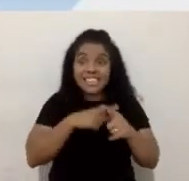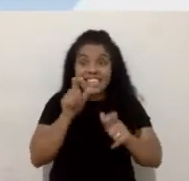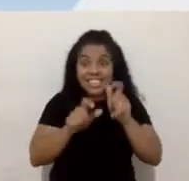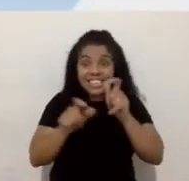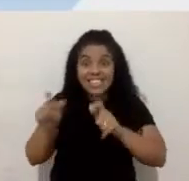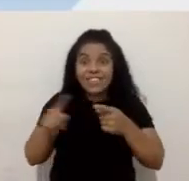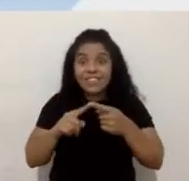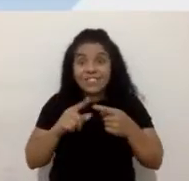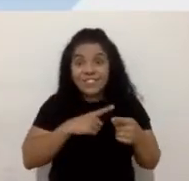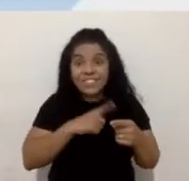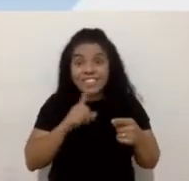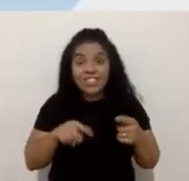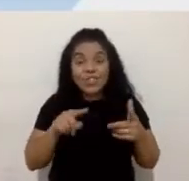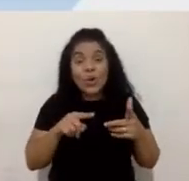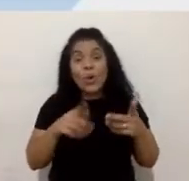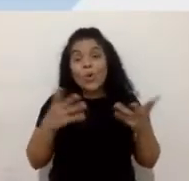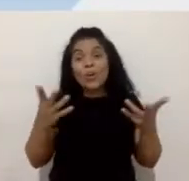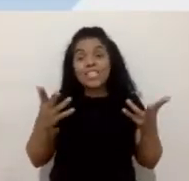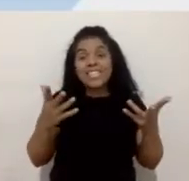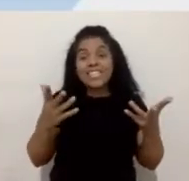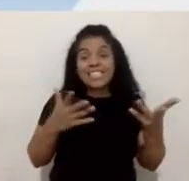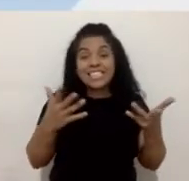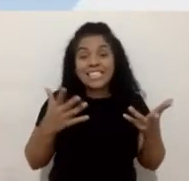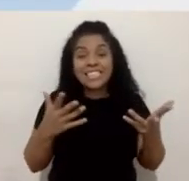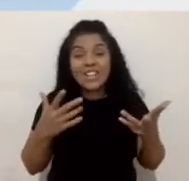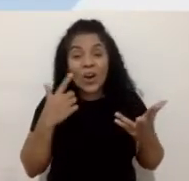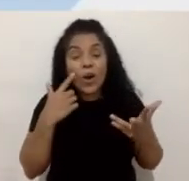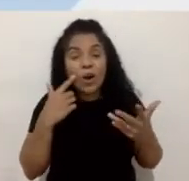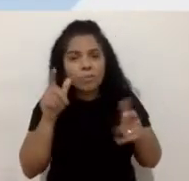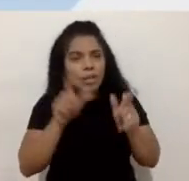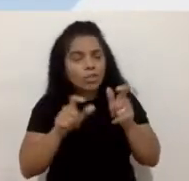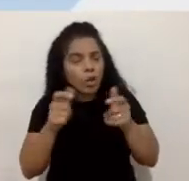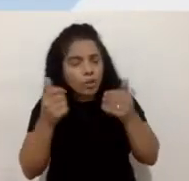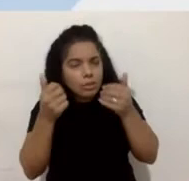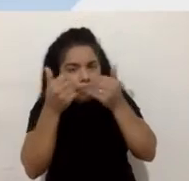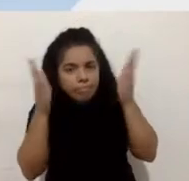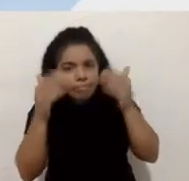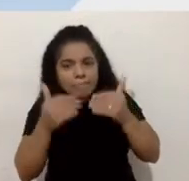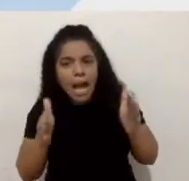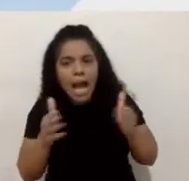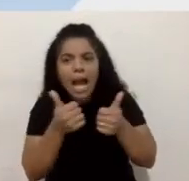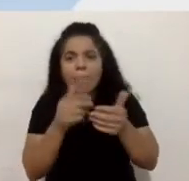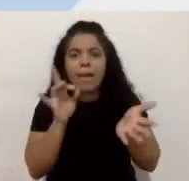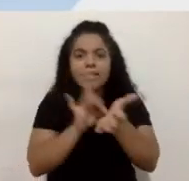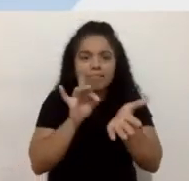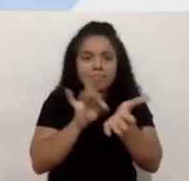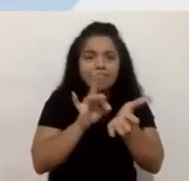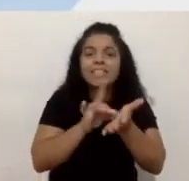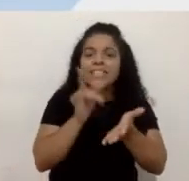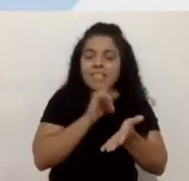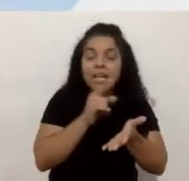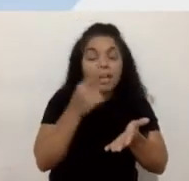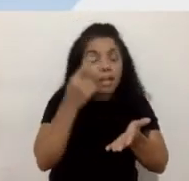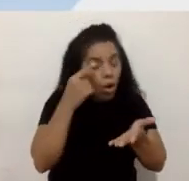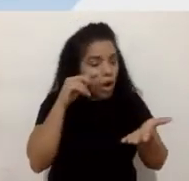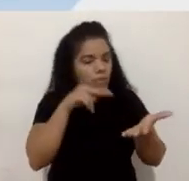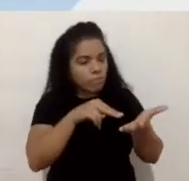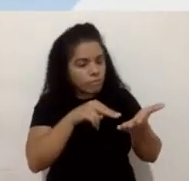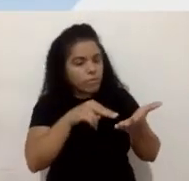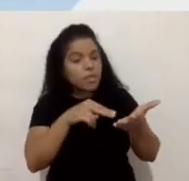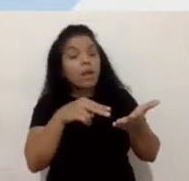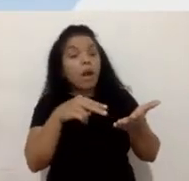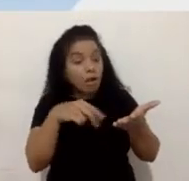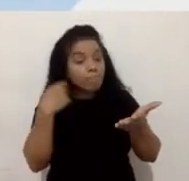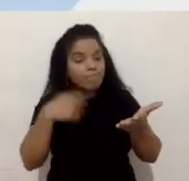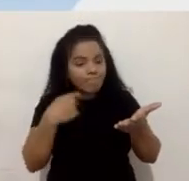o ouvido aberto e elas se importaram com esses pedidos da comunidade cega,